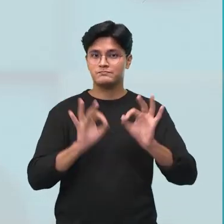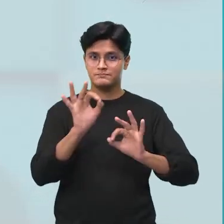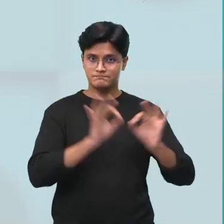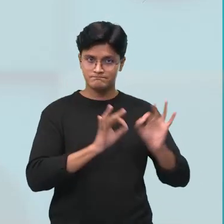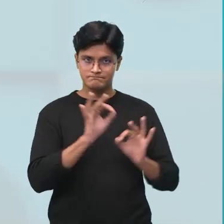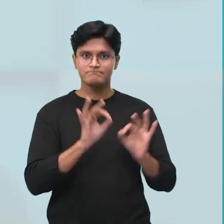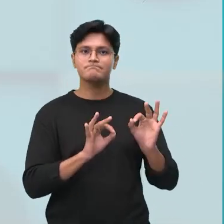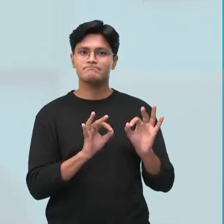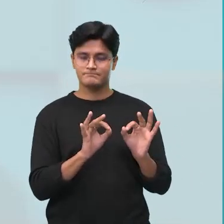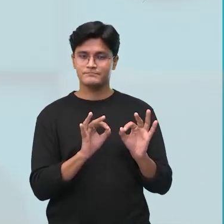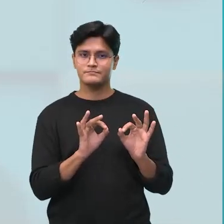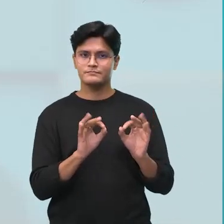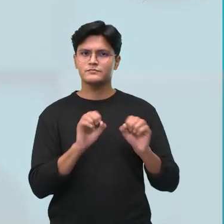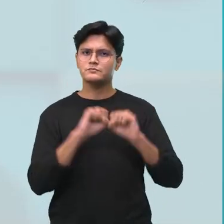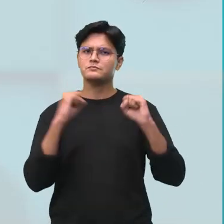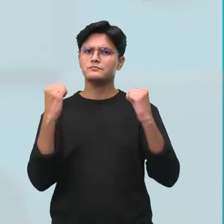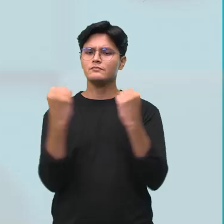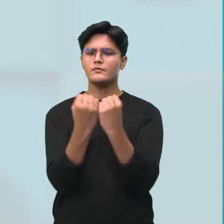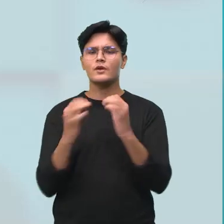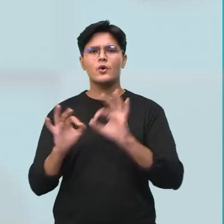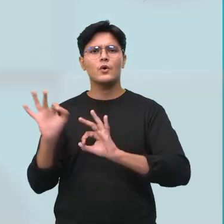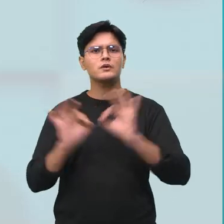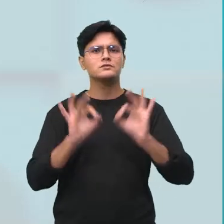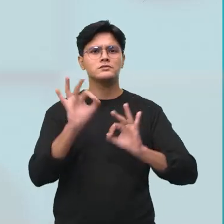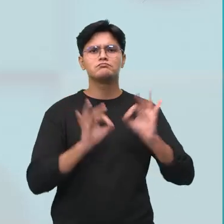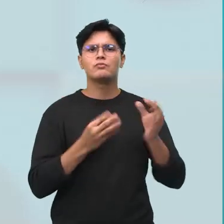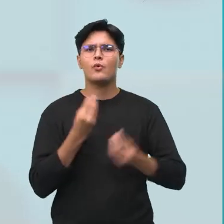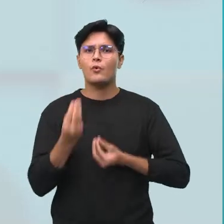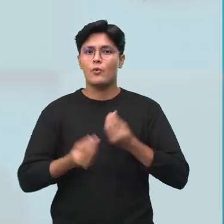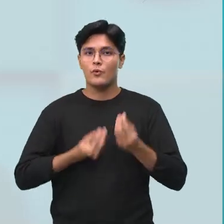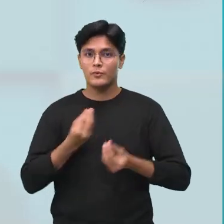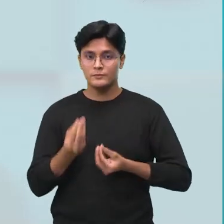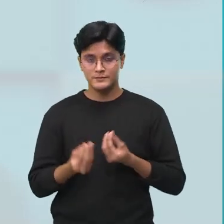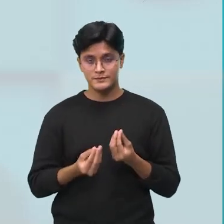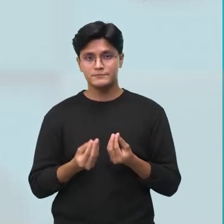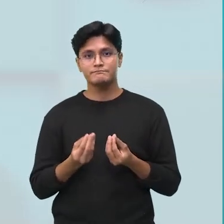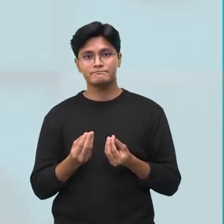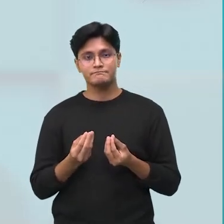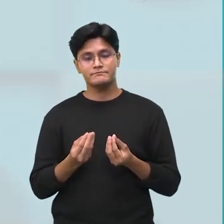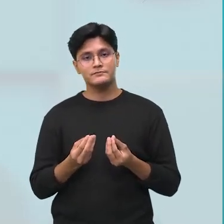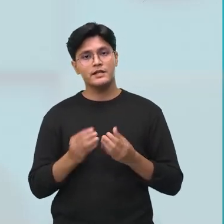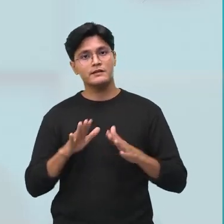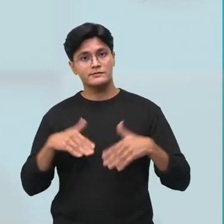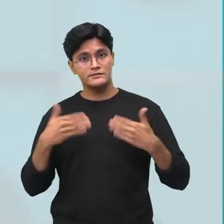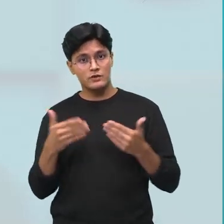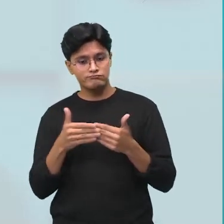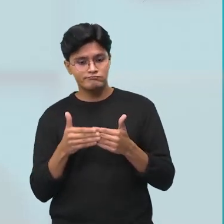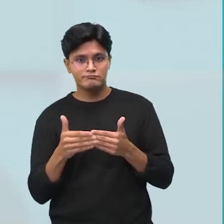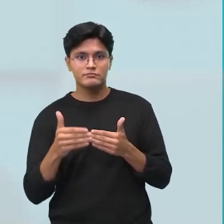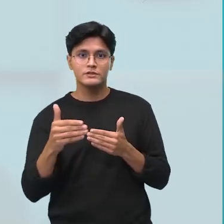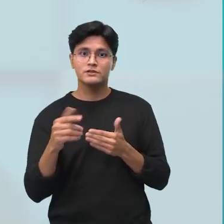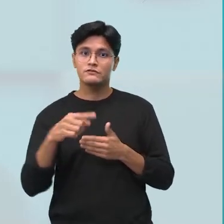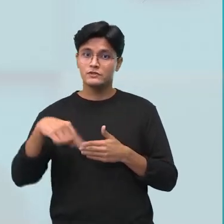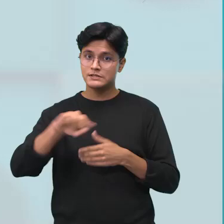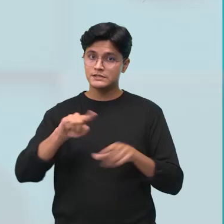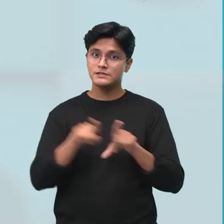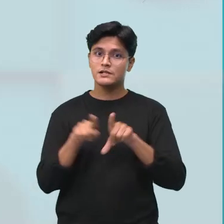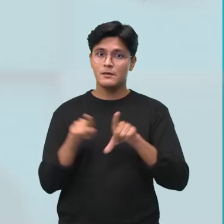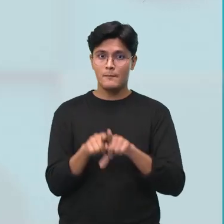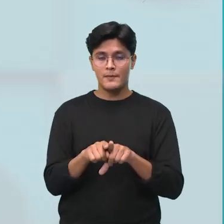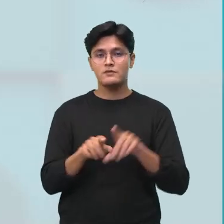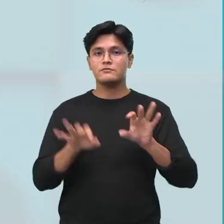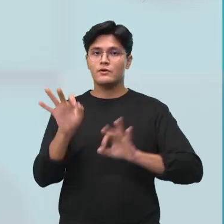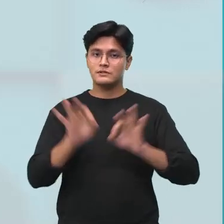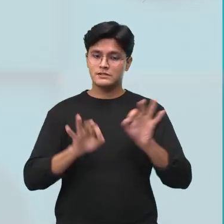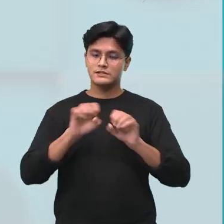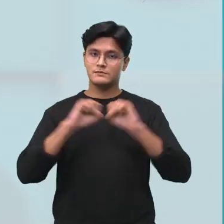gente organizou esse seminário? Como se organiza um seminário? A partir dessa organização, vocês vão poder também elaborar aí